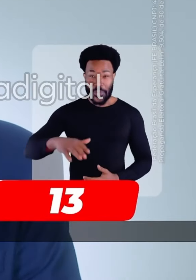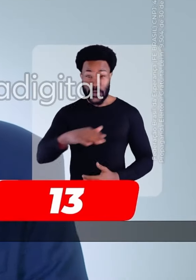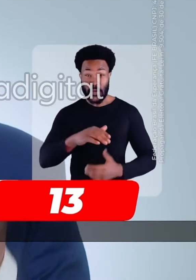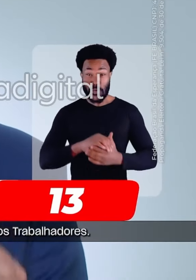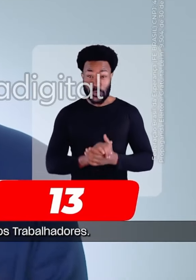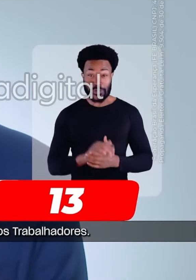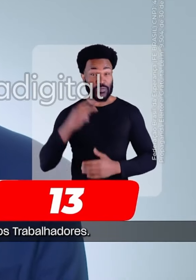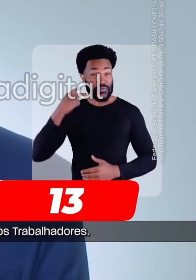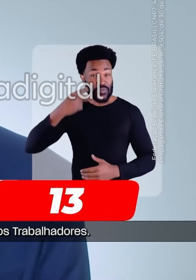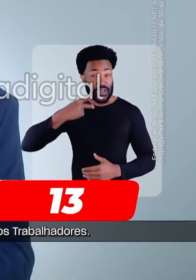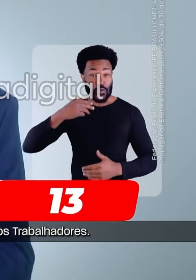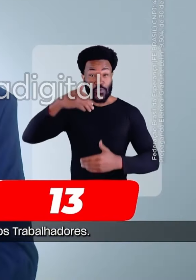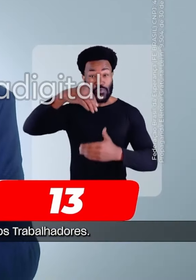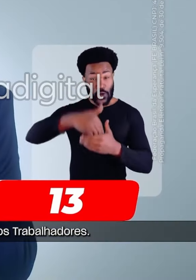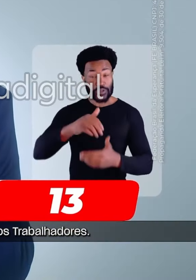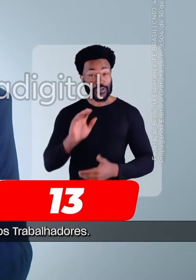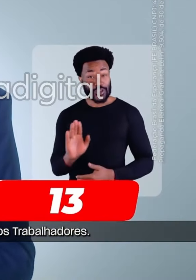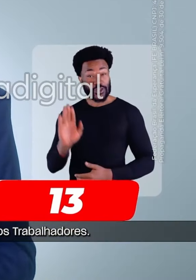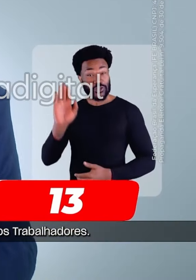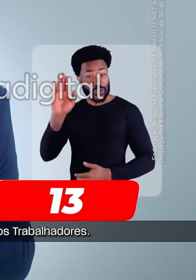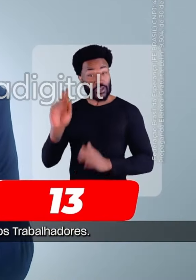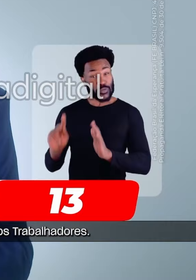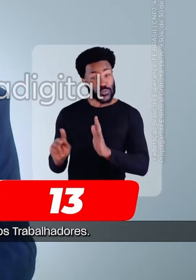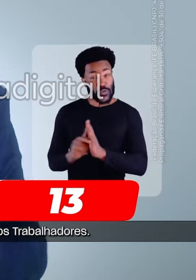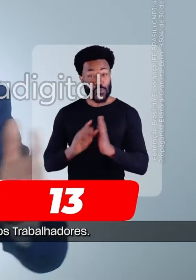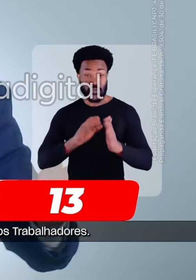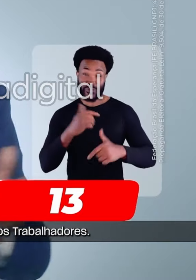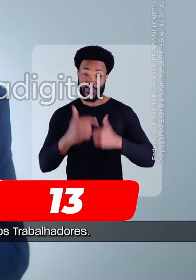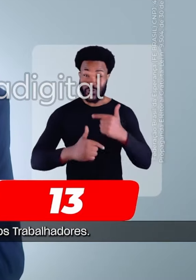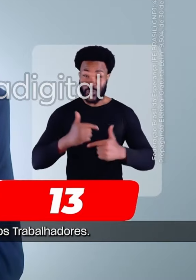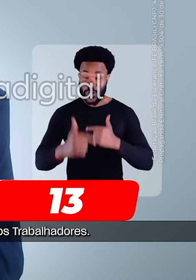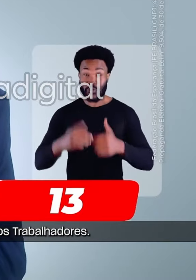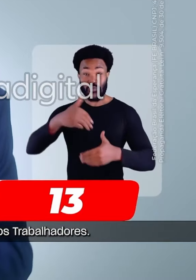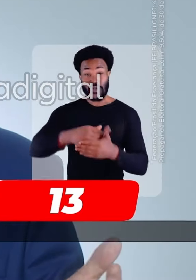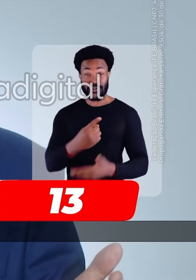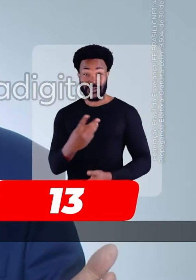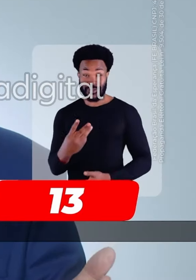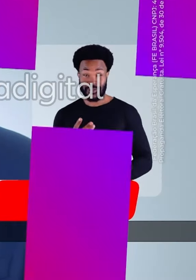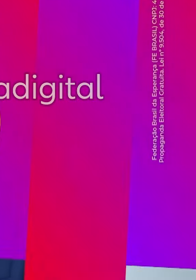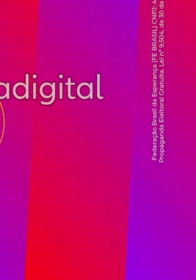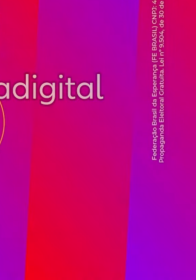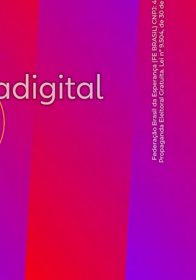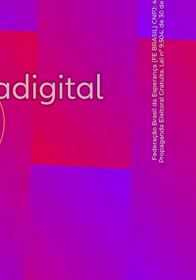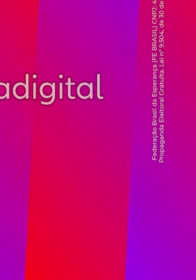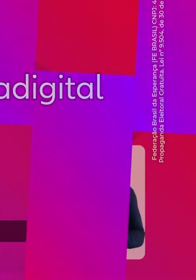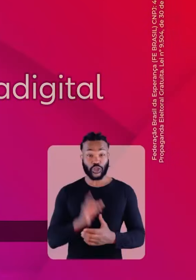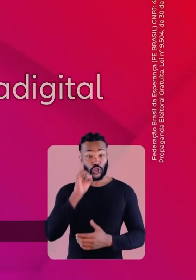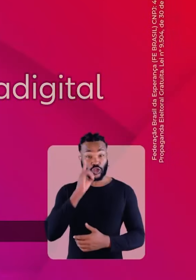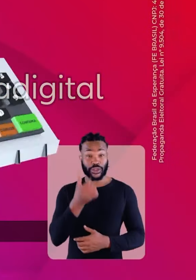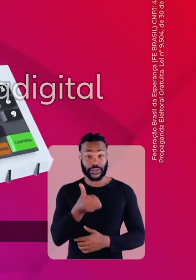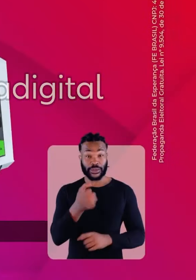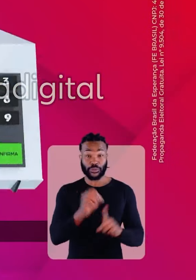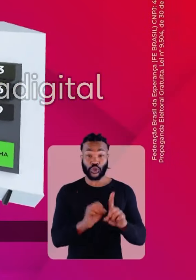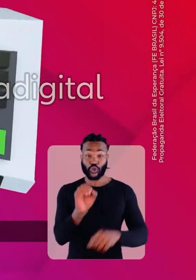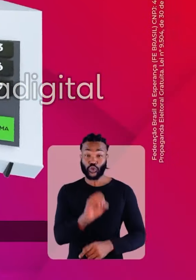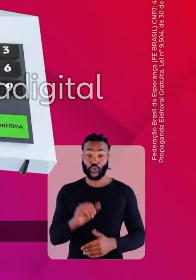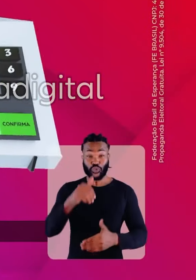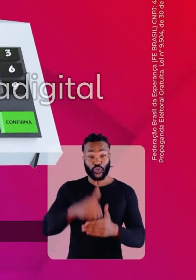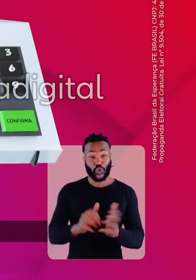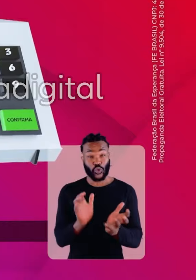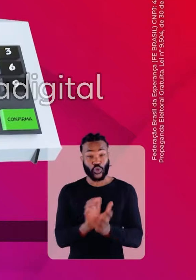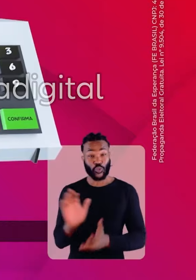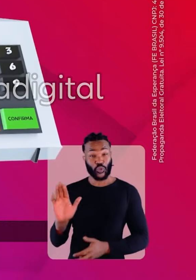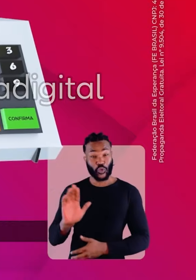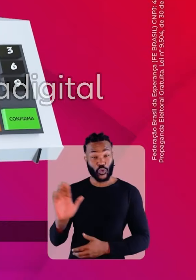e meus amigos, para vereador, vote nos candidatos e candidatas do PT. Vote 13. Vote! No dia 6 de outubro,